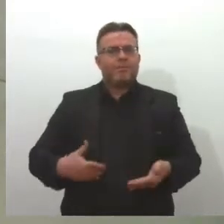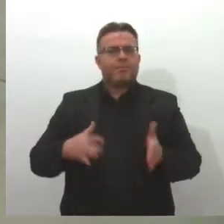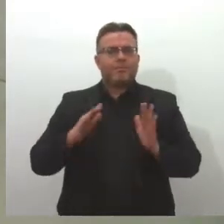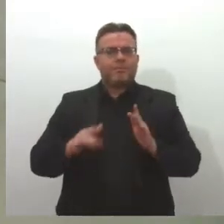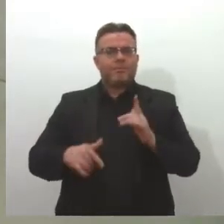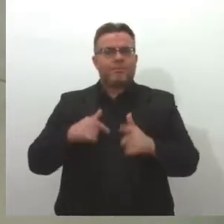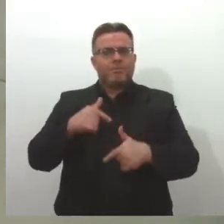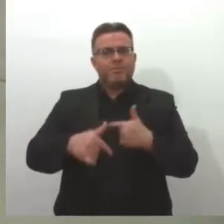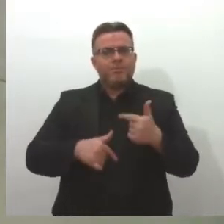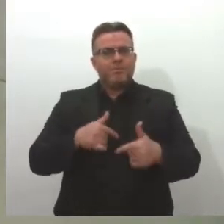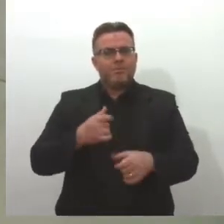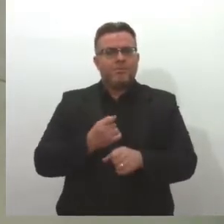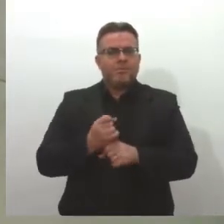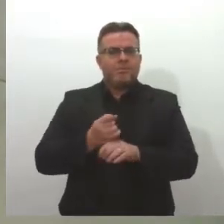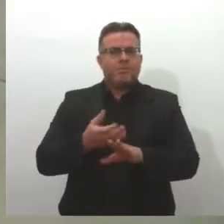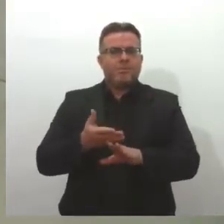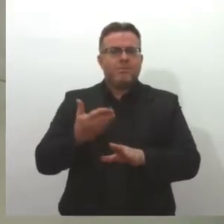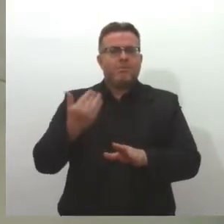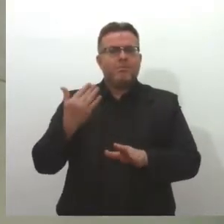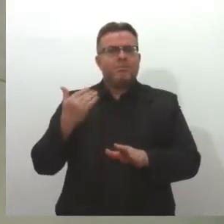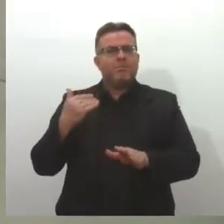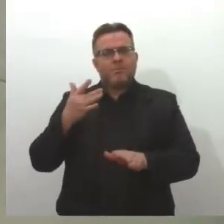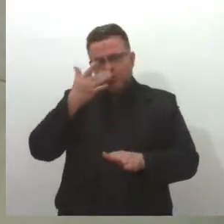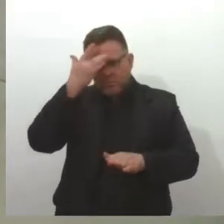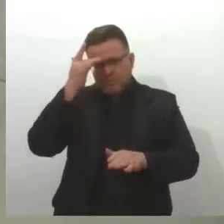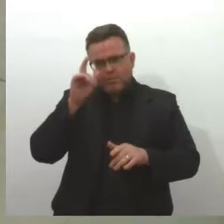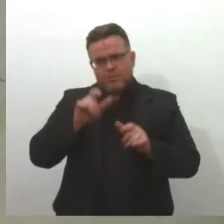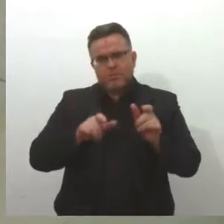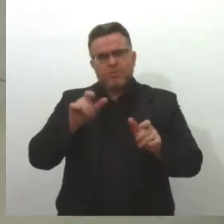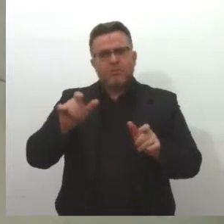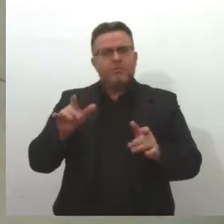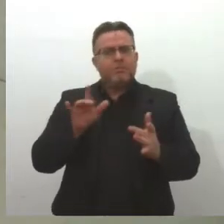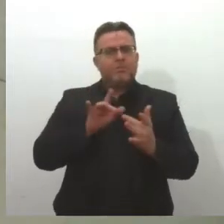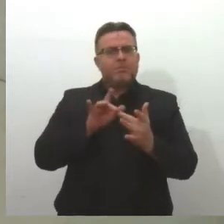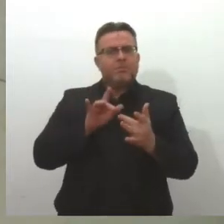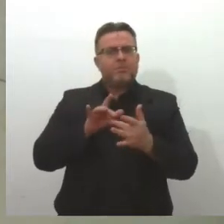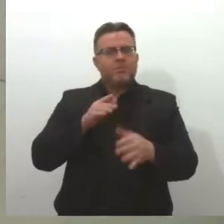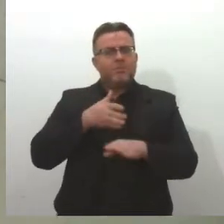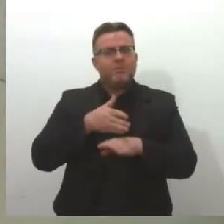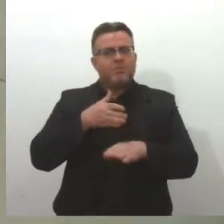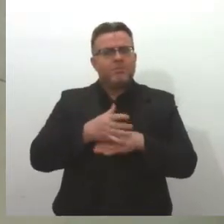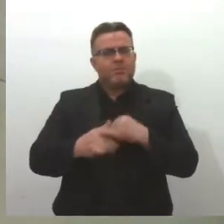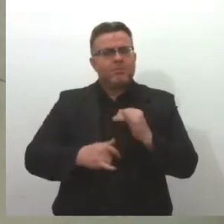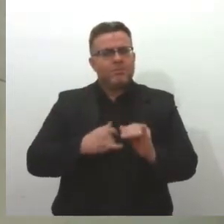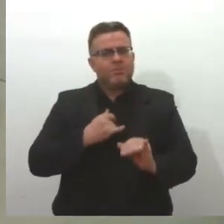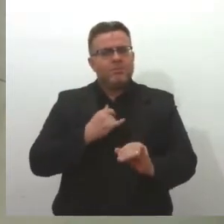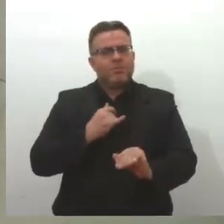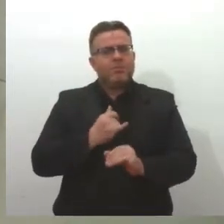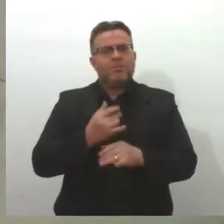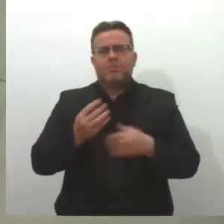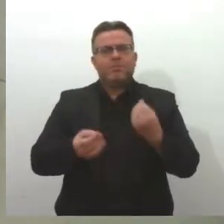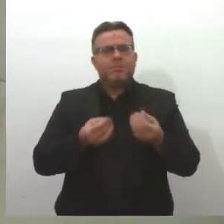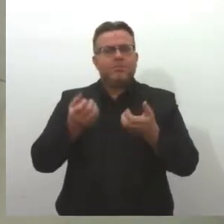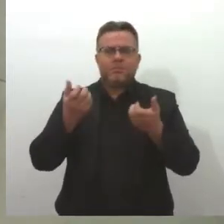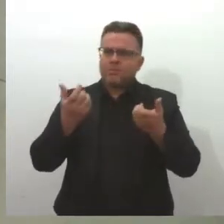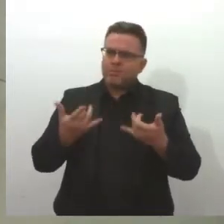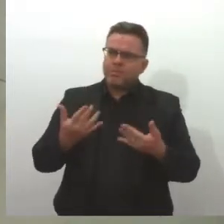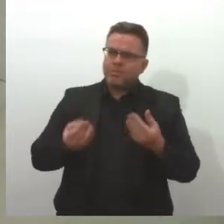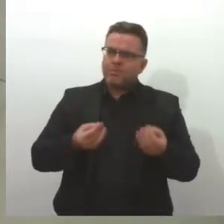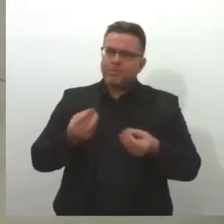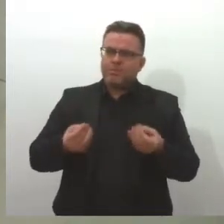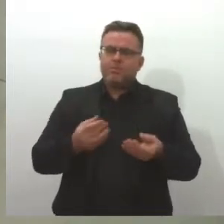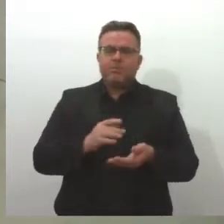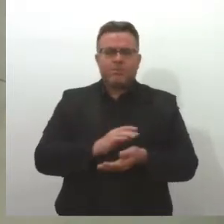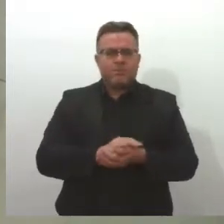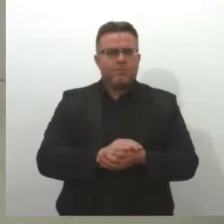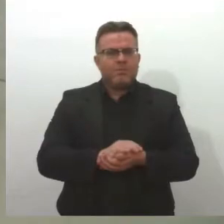serviço já há um tempo. Muitas pessoas estão tentando pela internet. Há até um congestionamento, né, Genilson? Conta pra gente. Sim, sim,